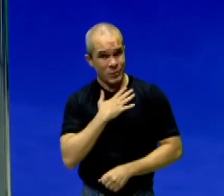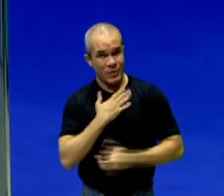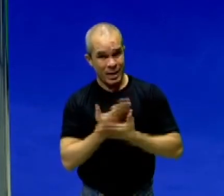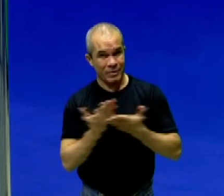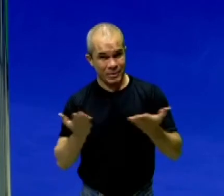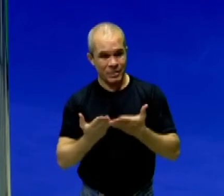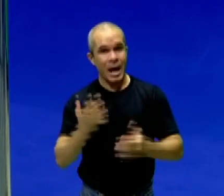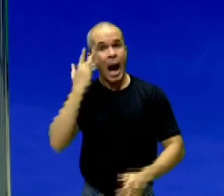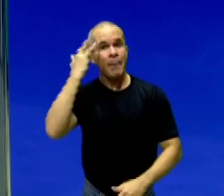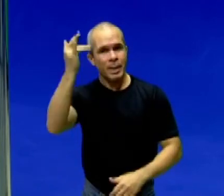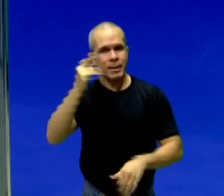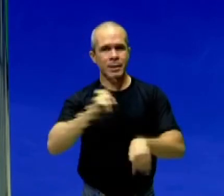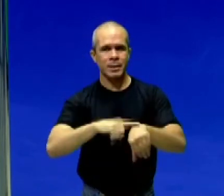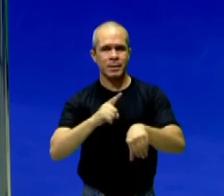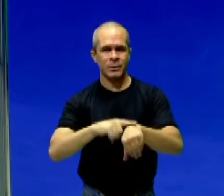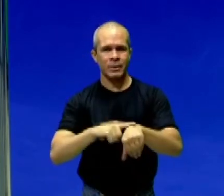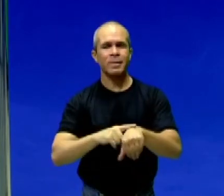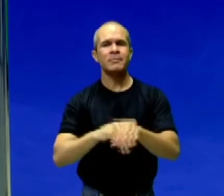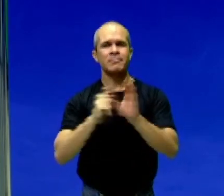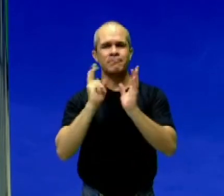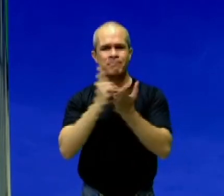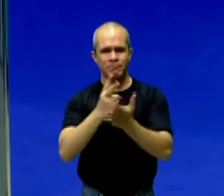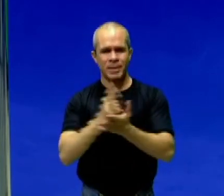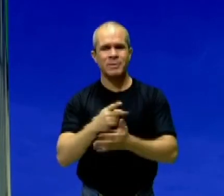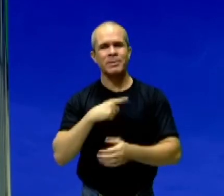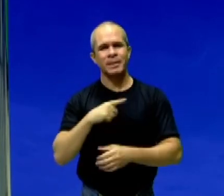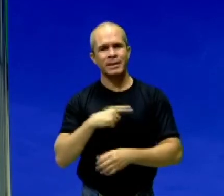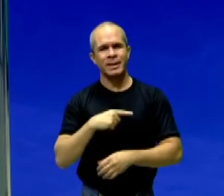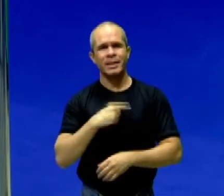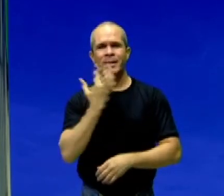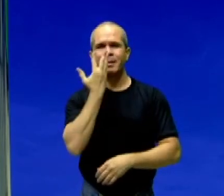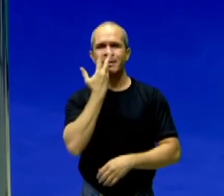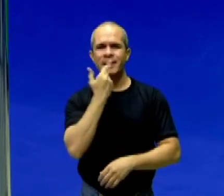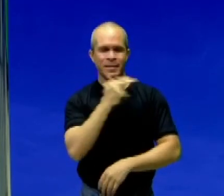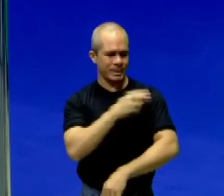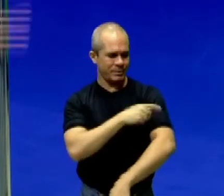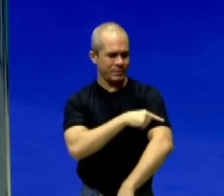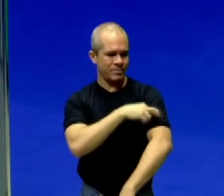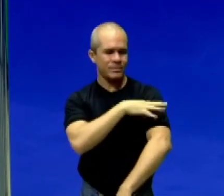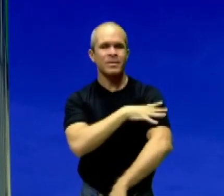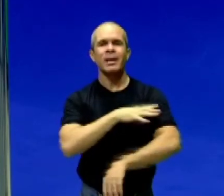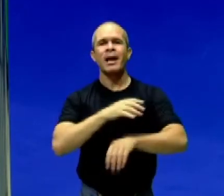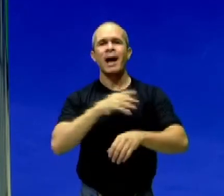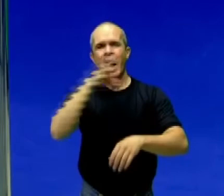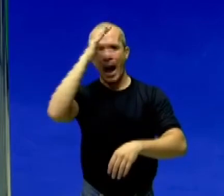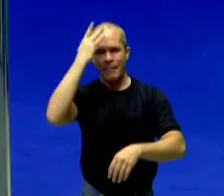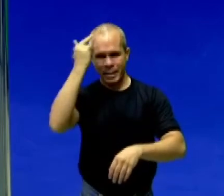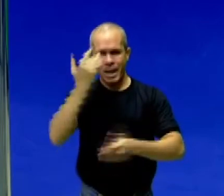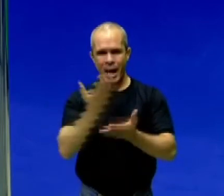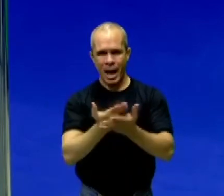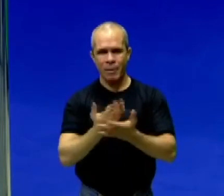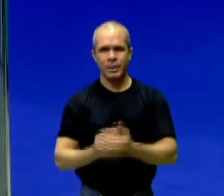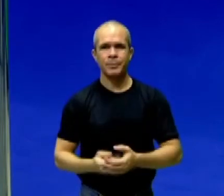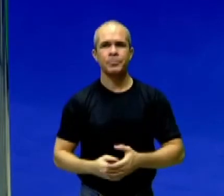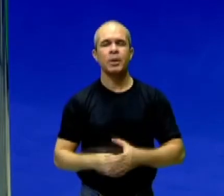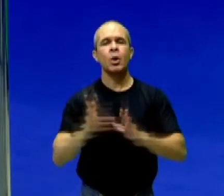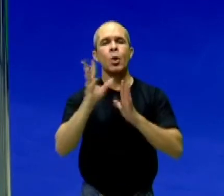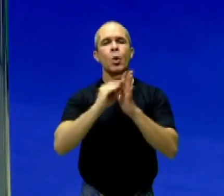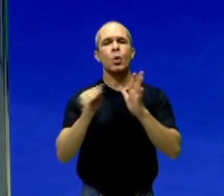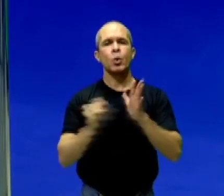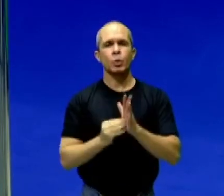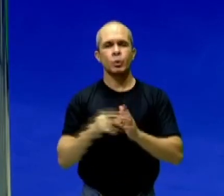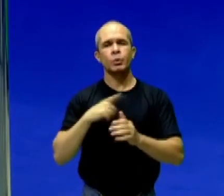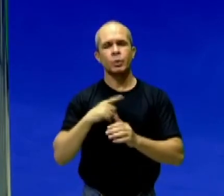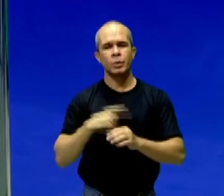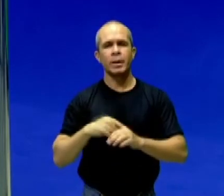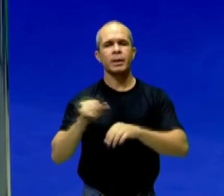Amanhã, neste mesmo horário, vocês têm aula para o ensino fundamental anos iniciais. Este conteúdo fica disponível no